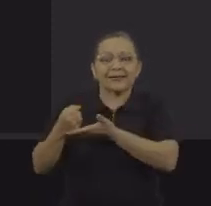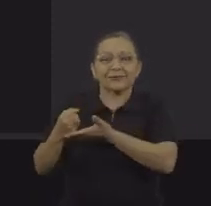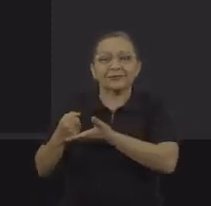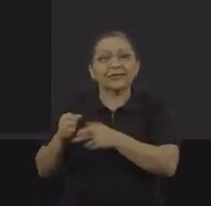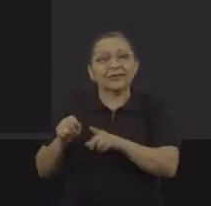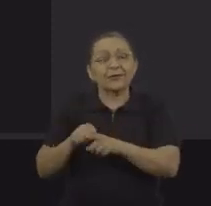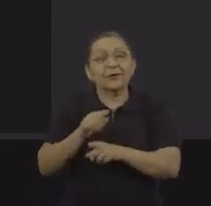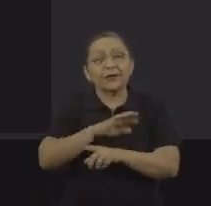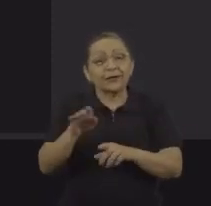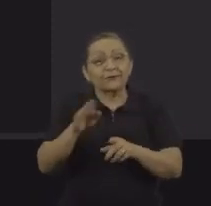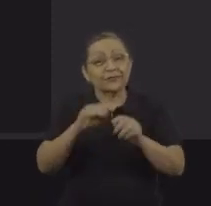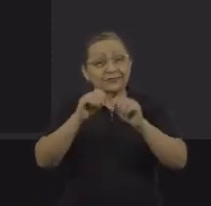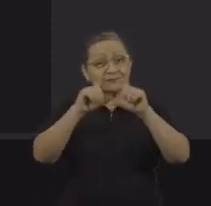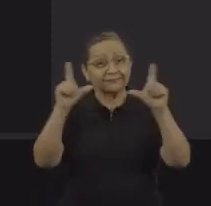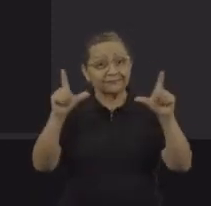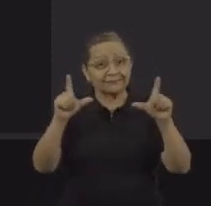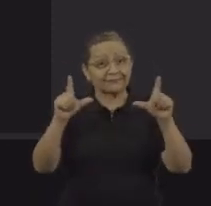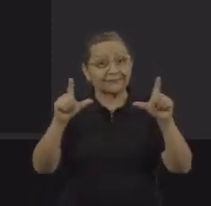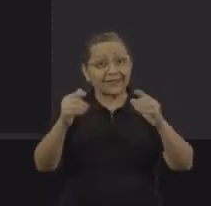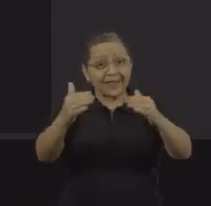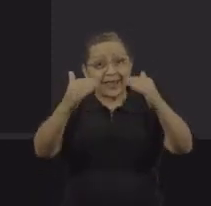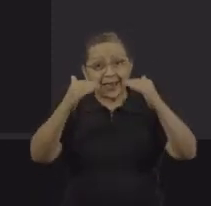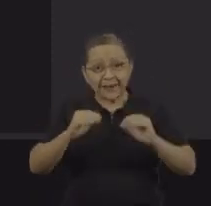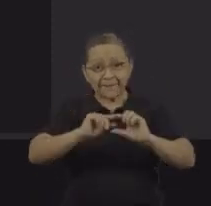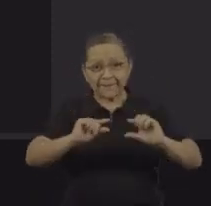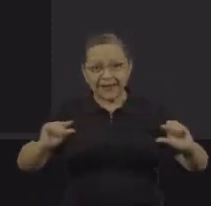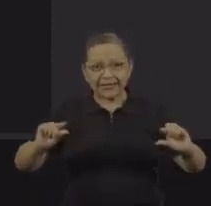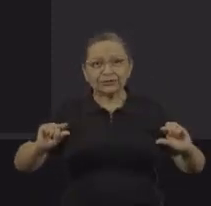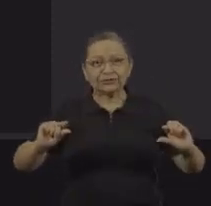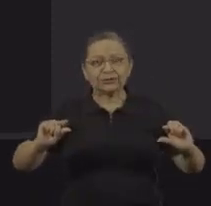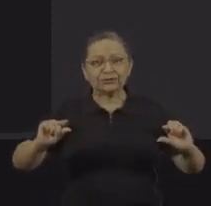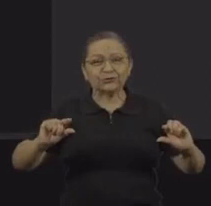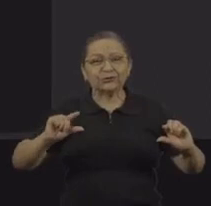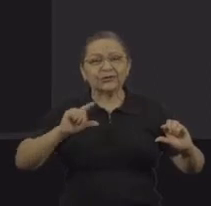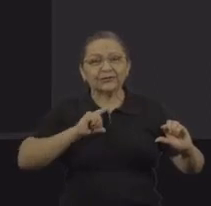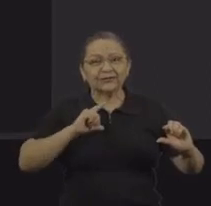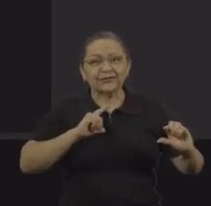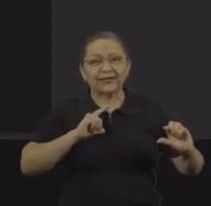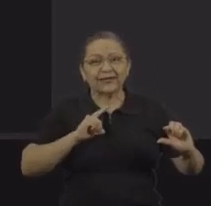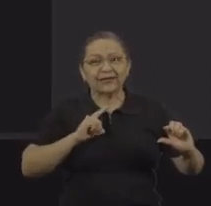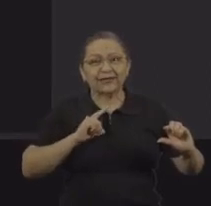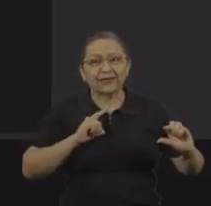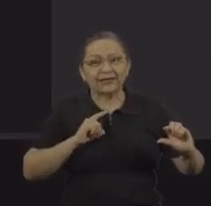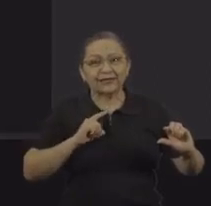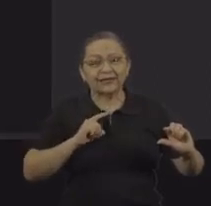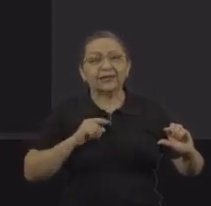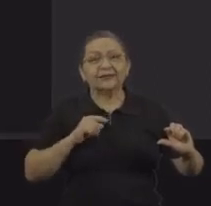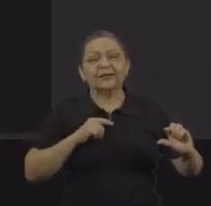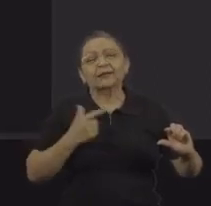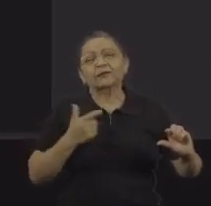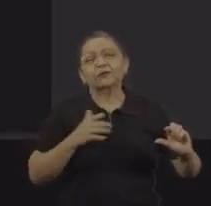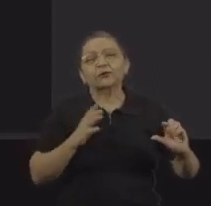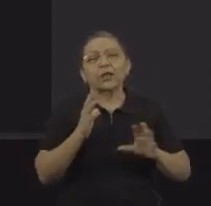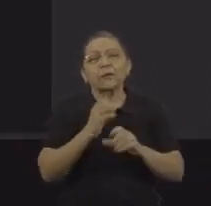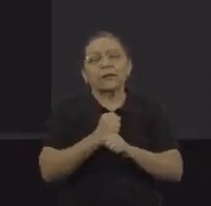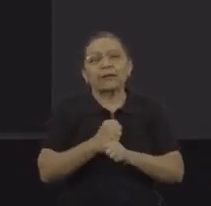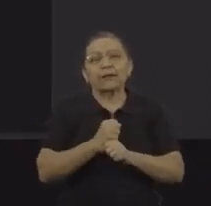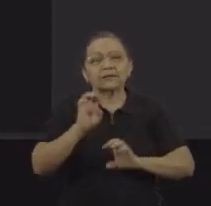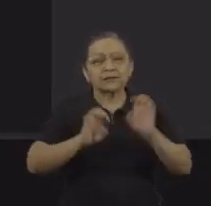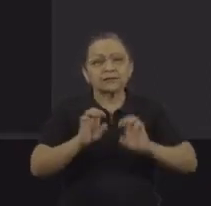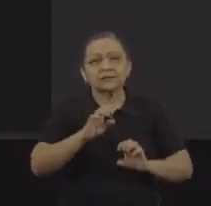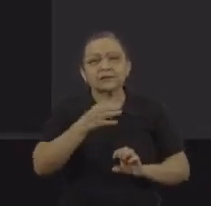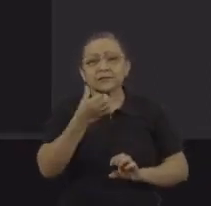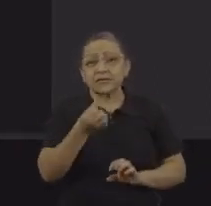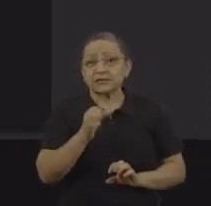chamo a atenção para que, abaixo do gráfico, construção civil e confecção têxtil, que somam juntas 6%, mas aparecem